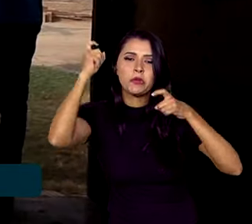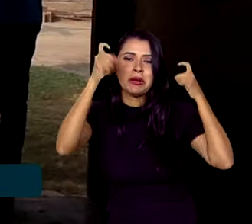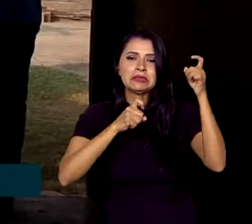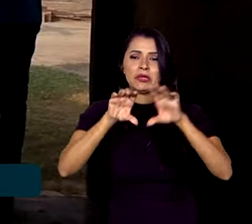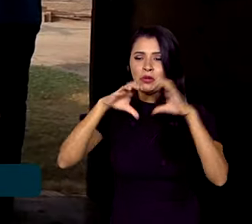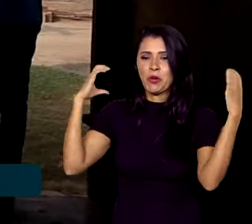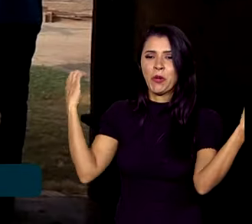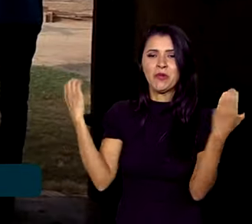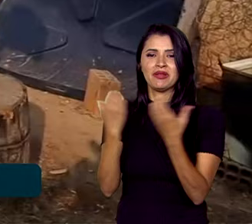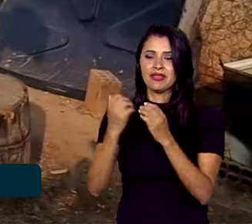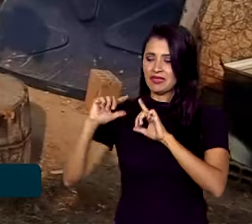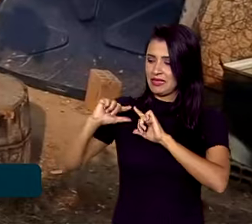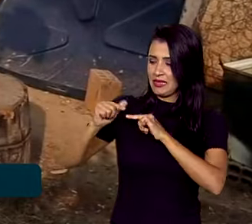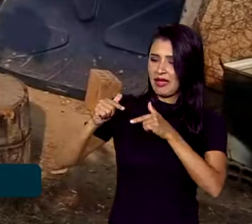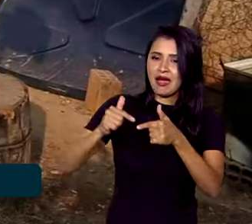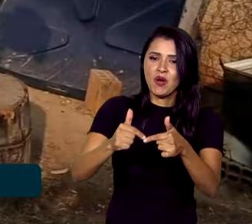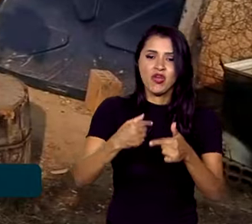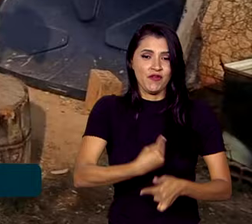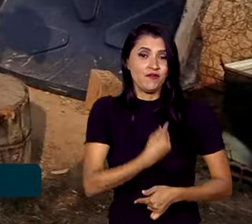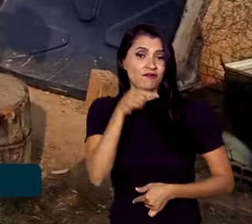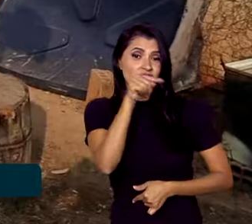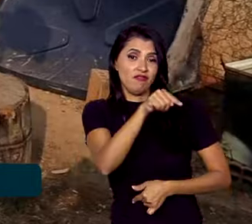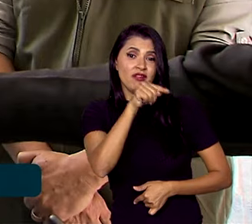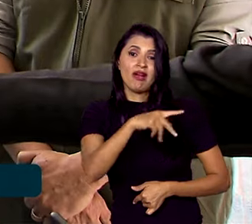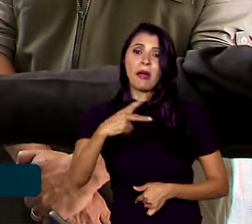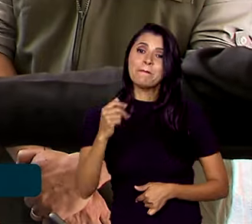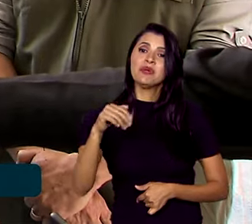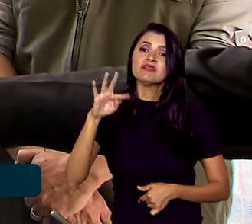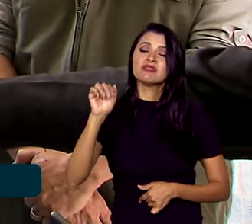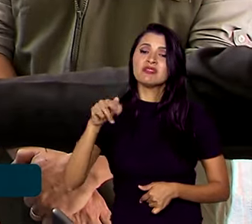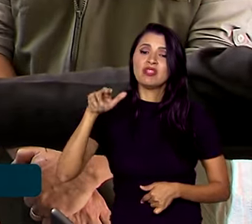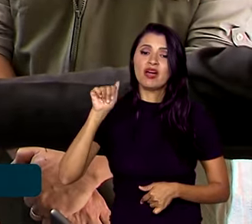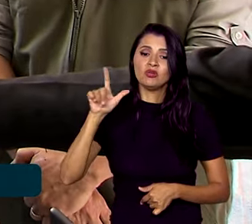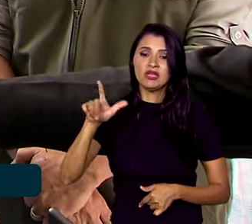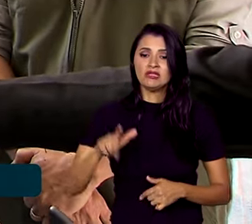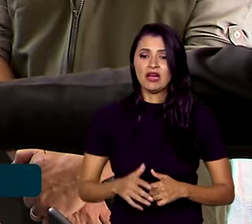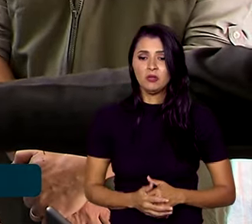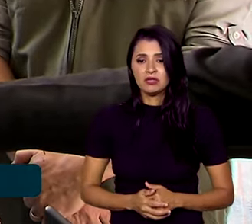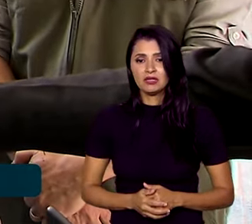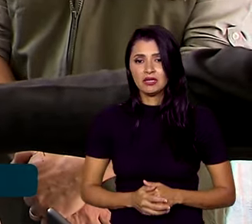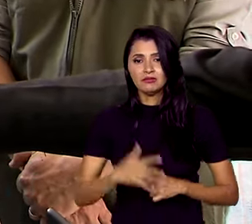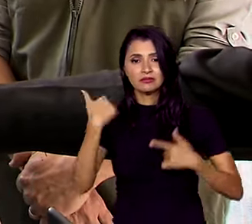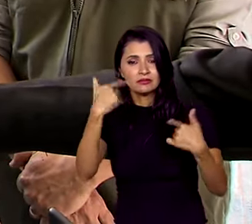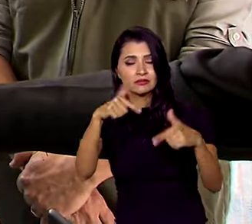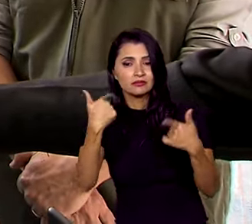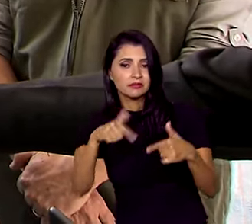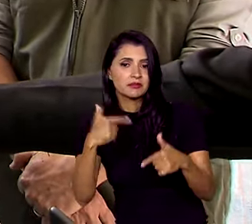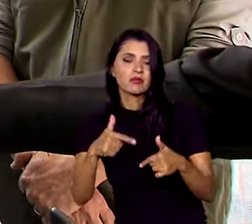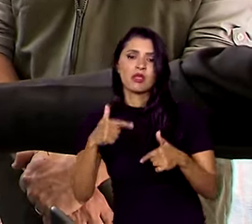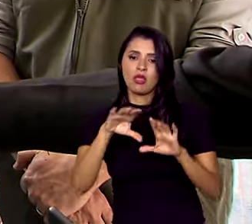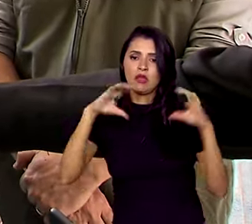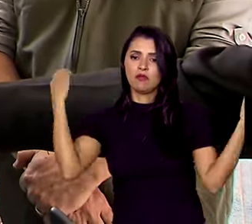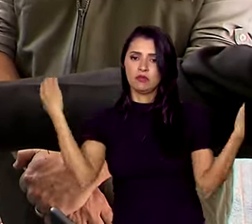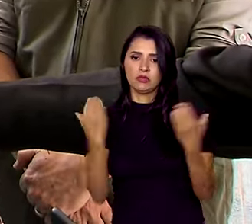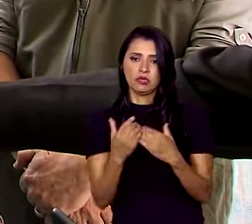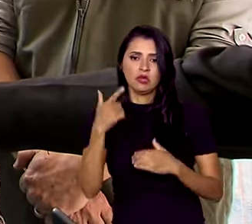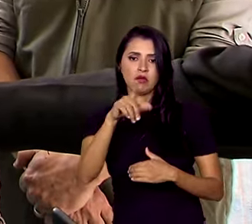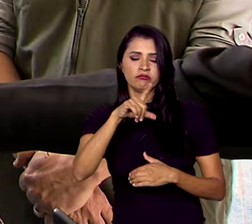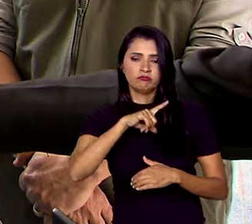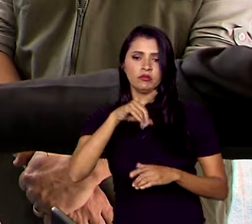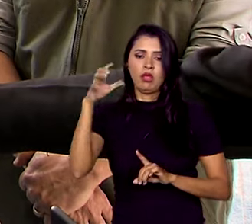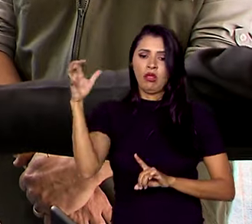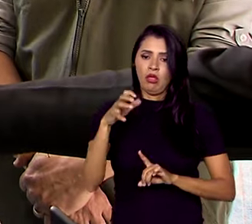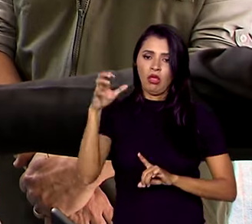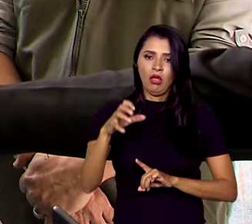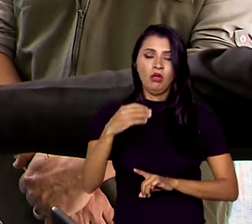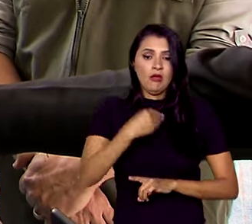comunidades tradicionais que vivem no Pantanal. Trabalhando para evitar que essas comunidades sejam afetadas até em